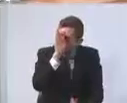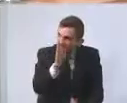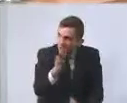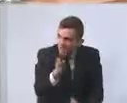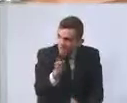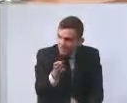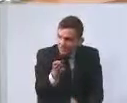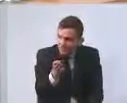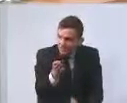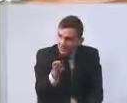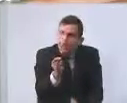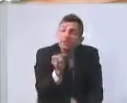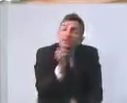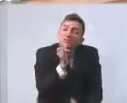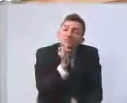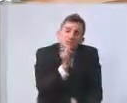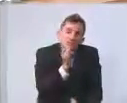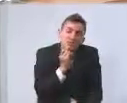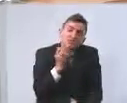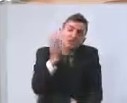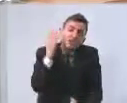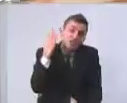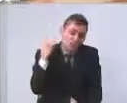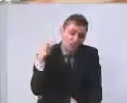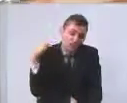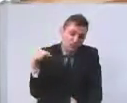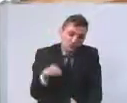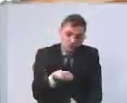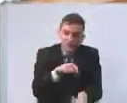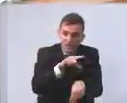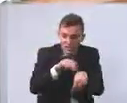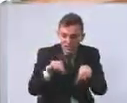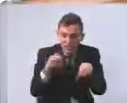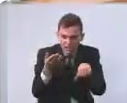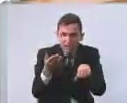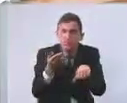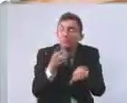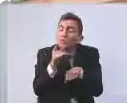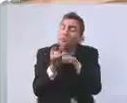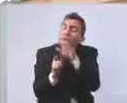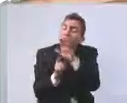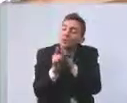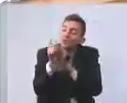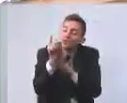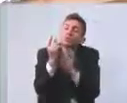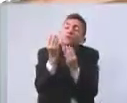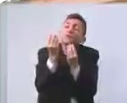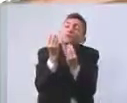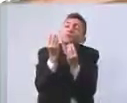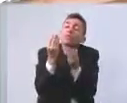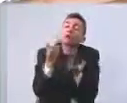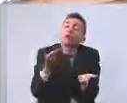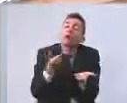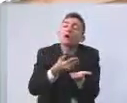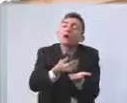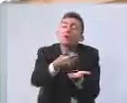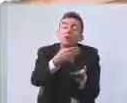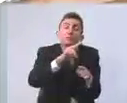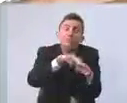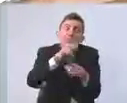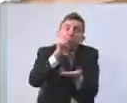infelizmente, eu não cheguei desde o começo, não sei se o senhor informou, como está essa questão, porque, na realidade, os nossos